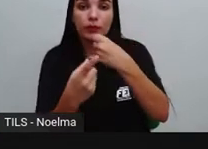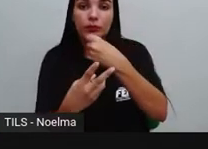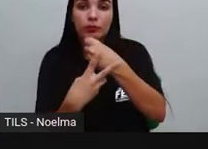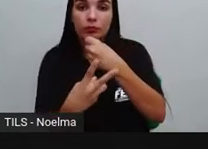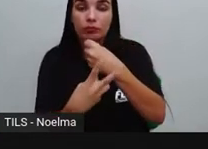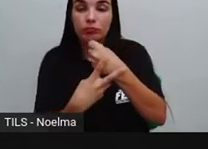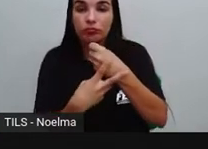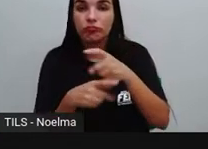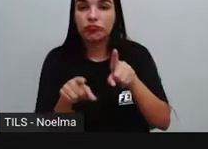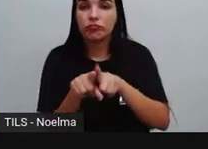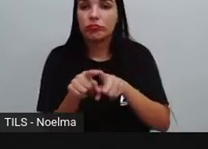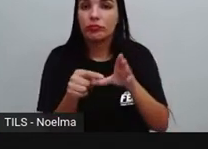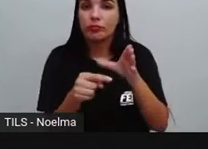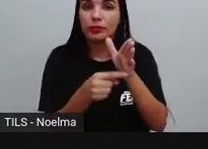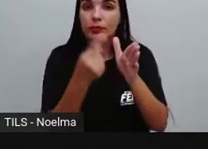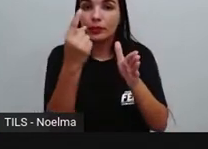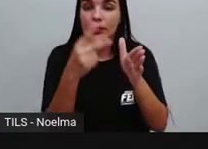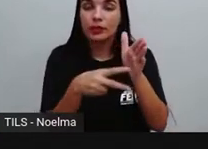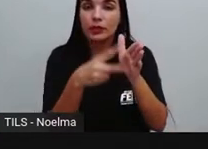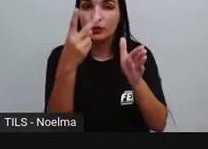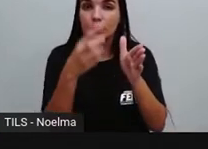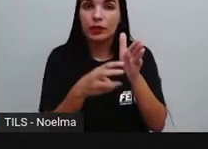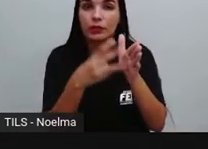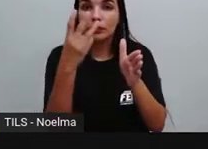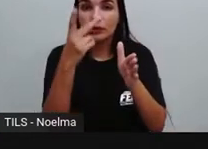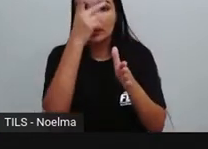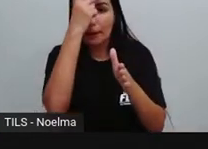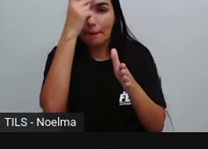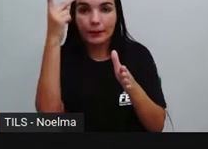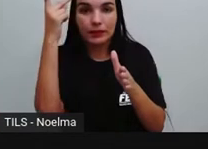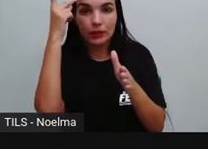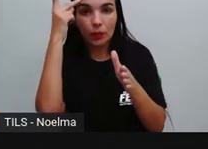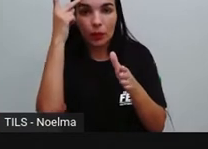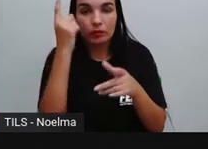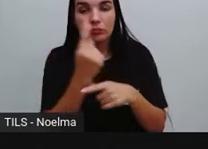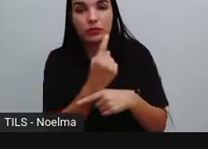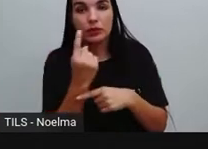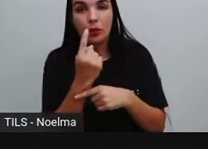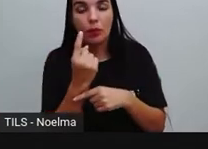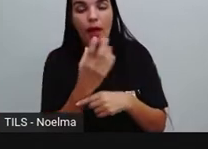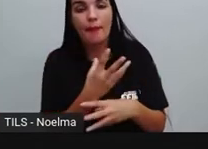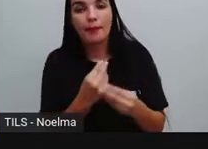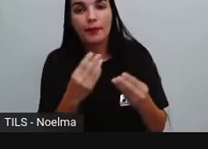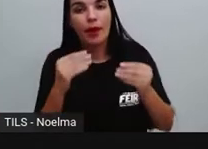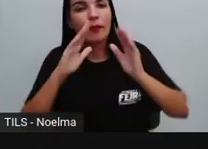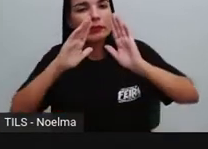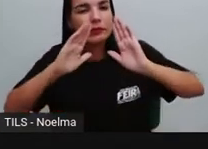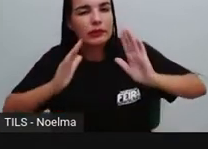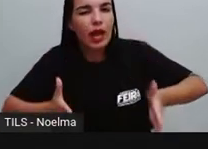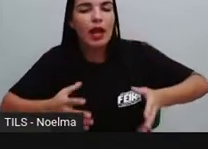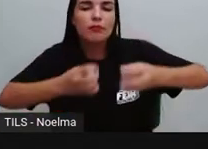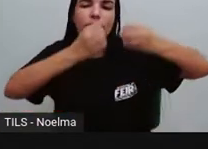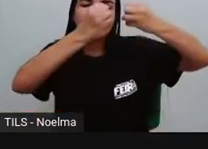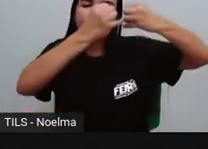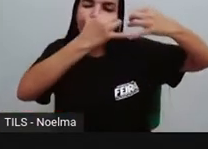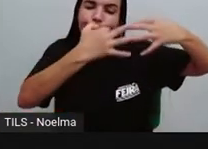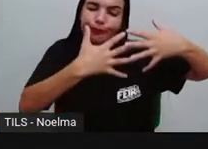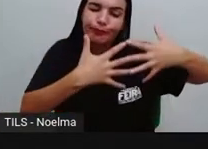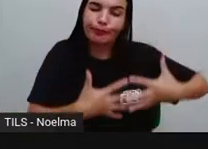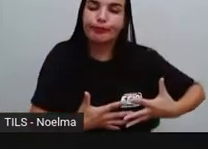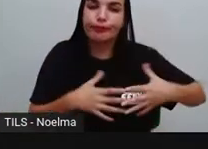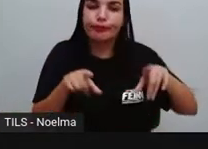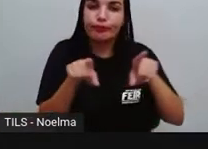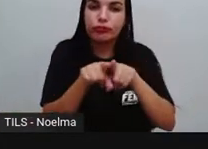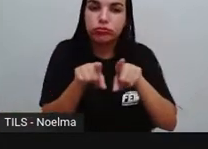ou terceira pessoa do singular ou do plural. Nós também já falamos sobre isso. A primeira pessoa